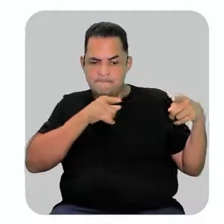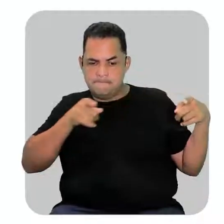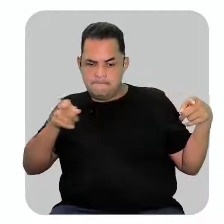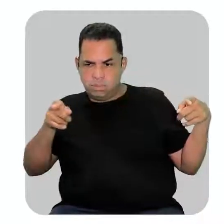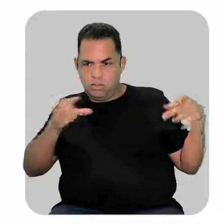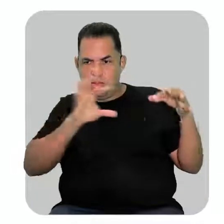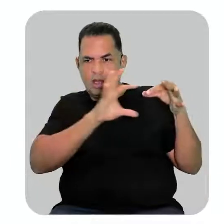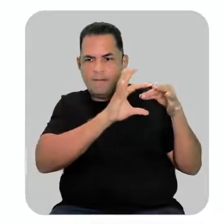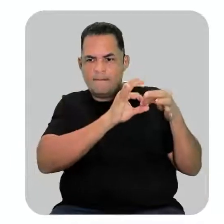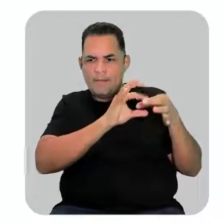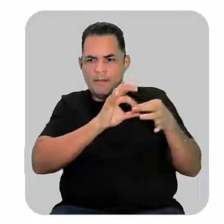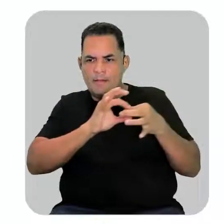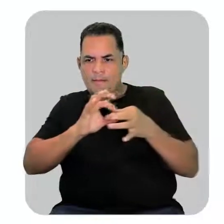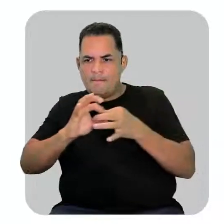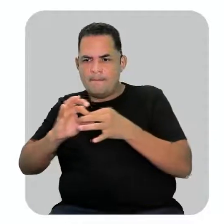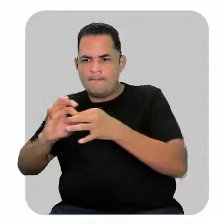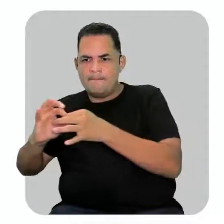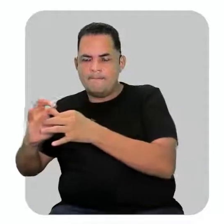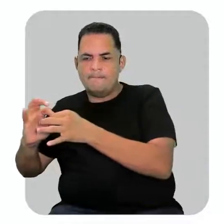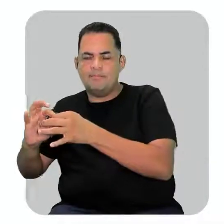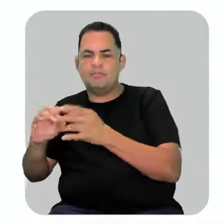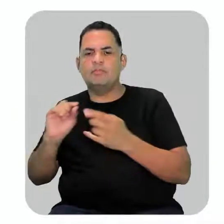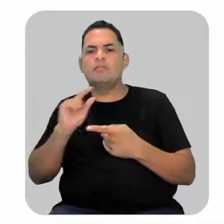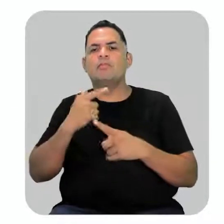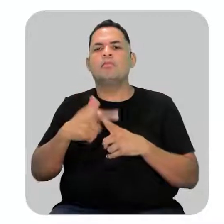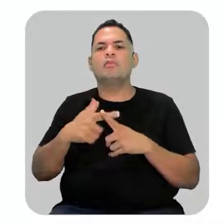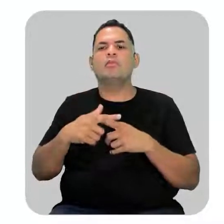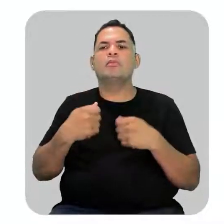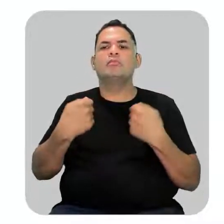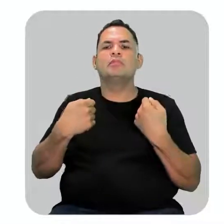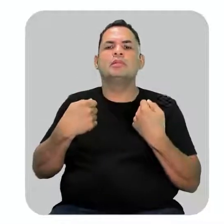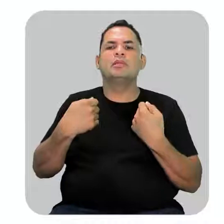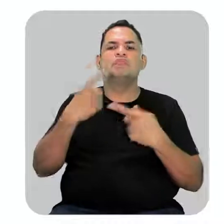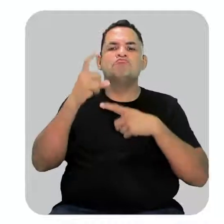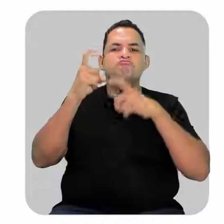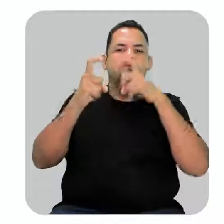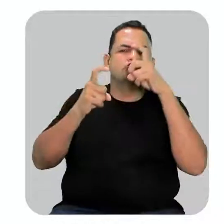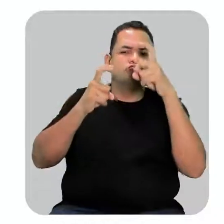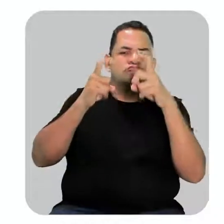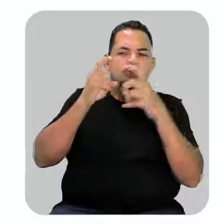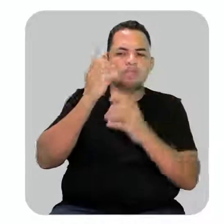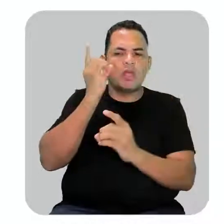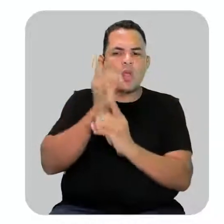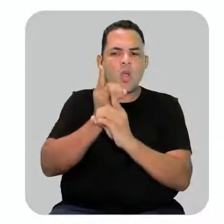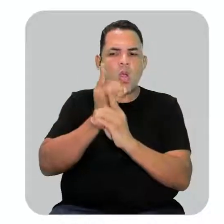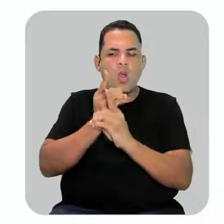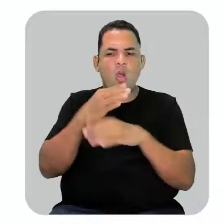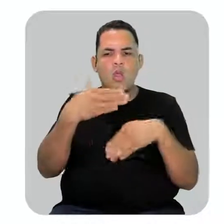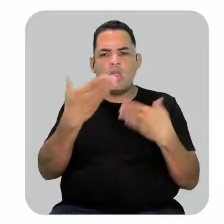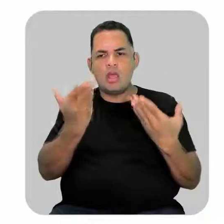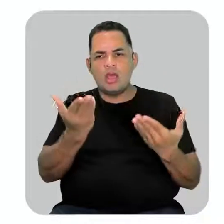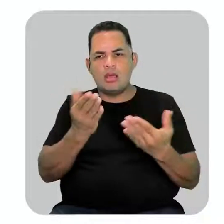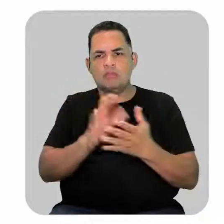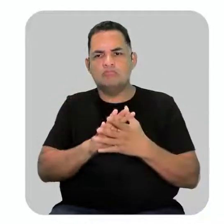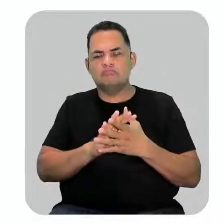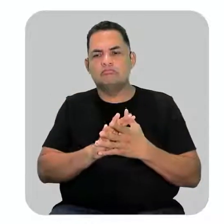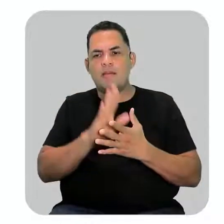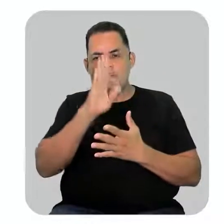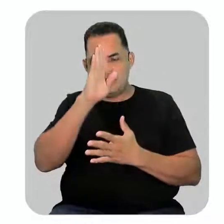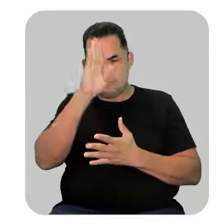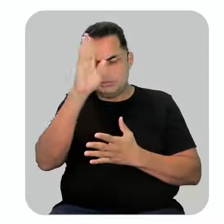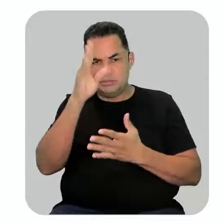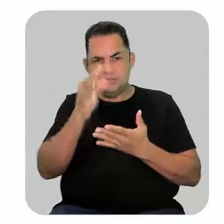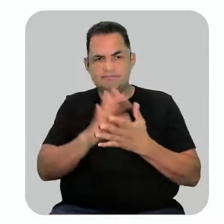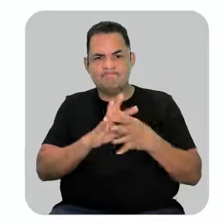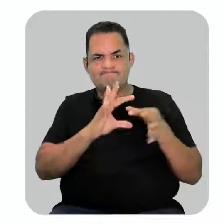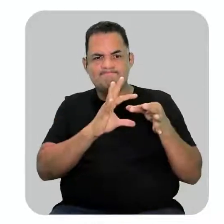de átomos de carbono. por que eu tenho que ter essa preocupação de localizar a cadeia principal? Por que,